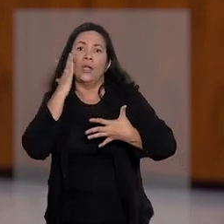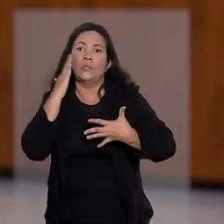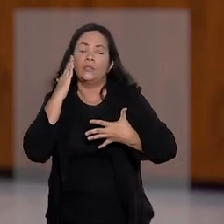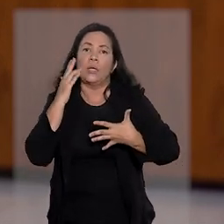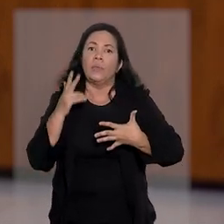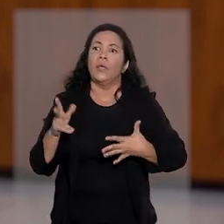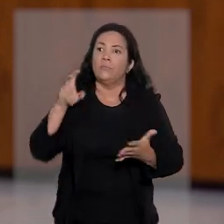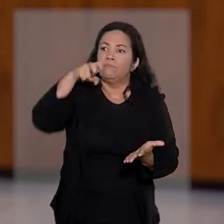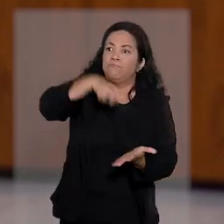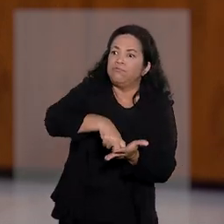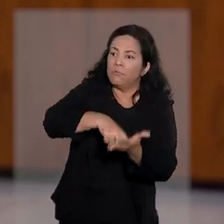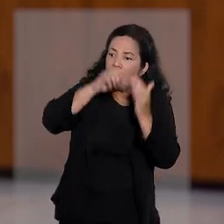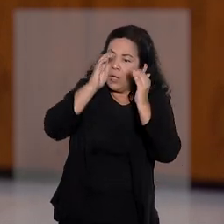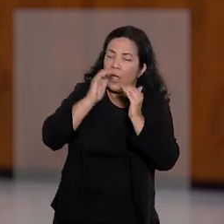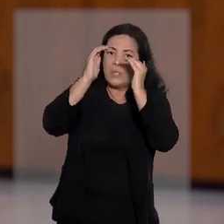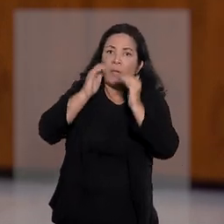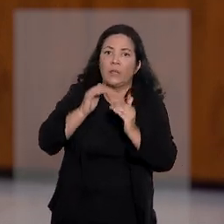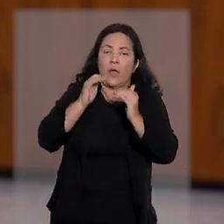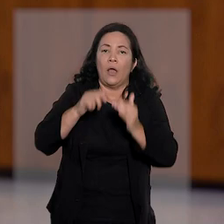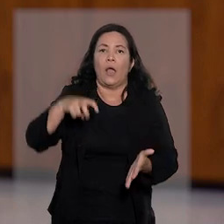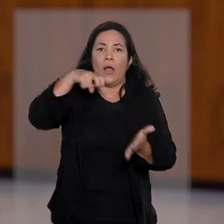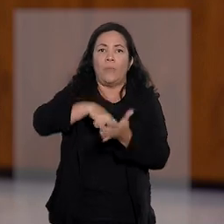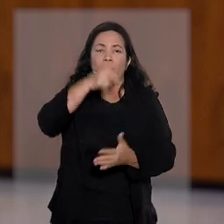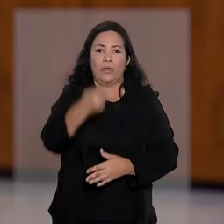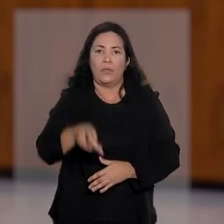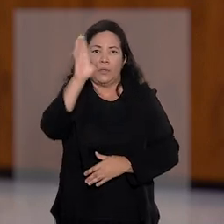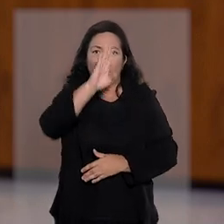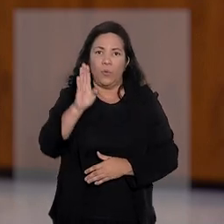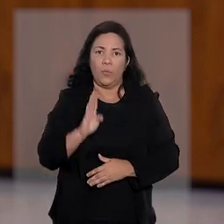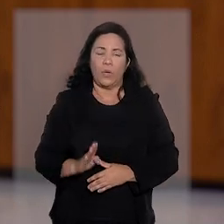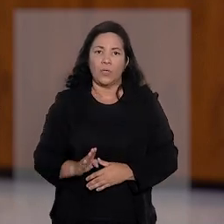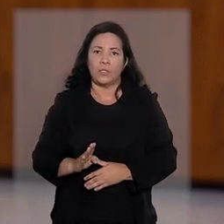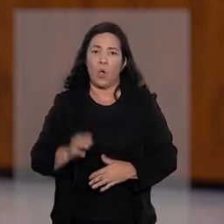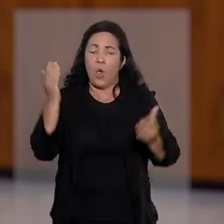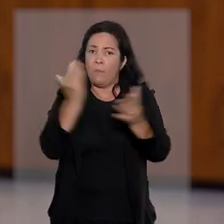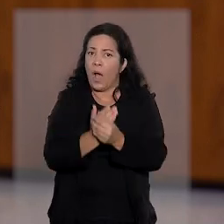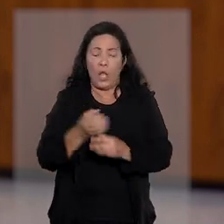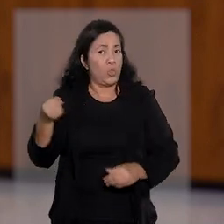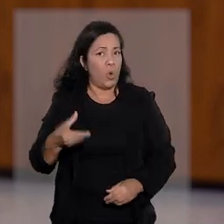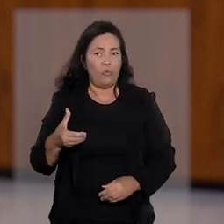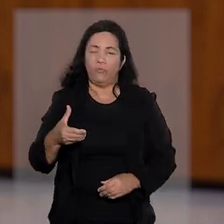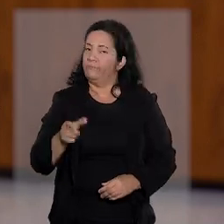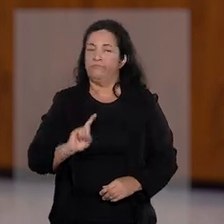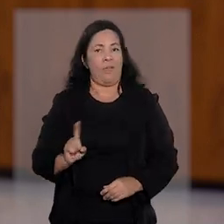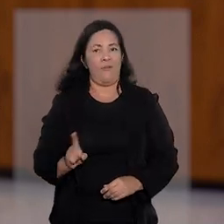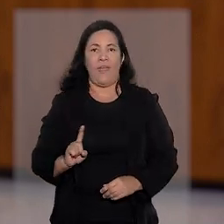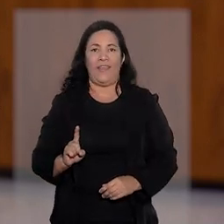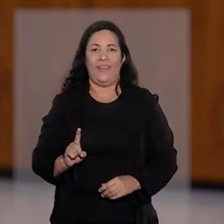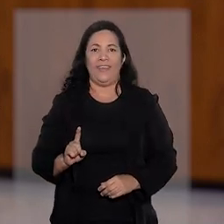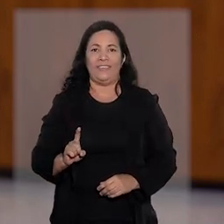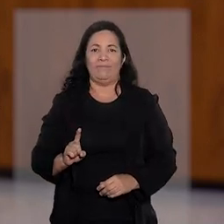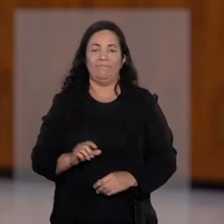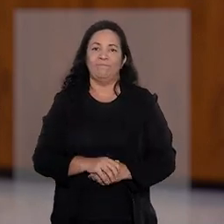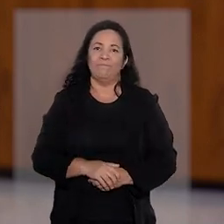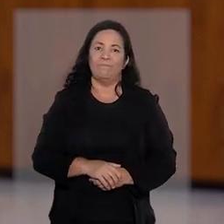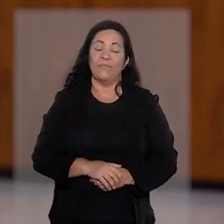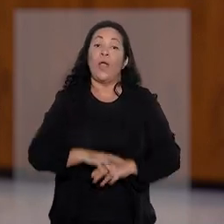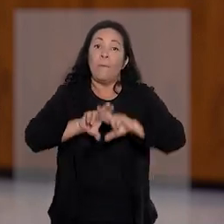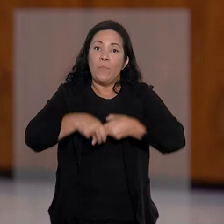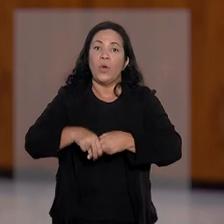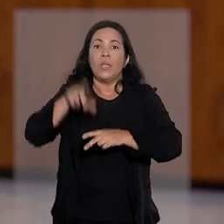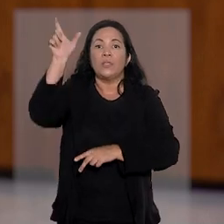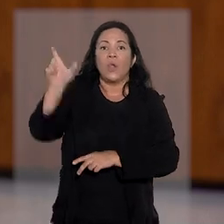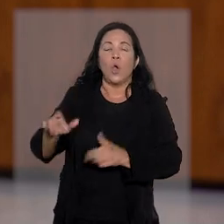reconhecimento e execução da decisão no Brasil. Ou seja, não se trata de novo julgamento do caso pela justiça brasileira.